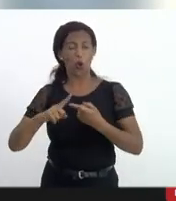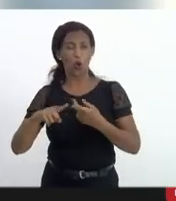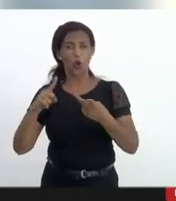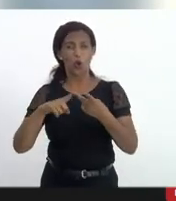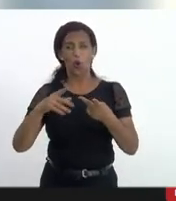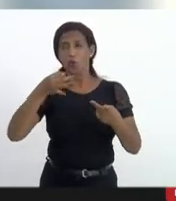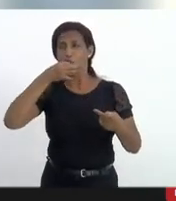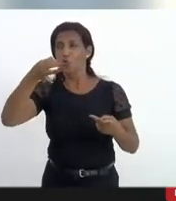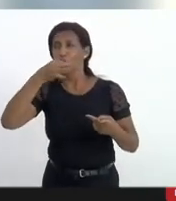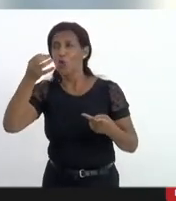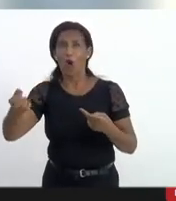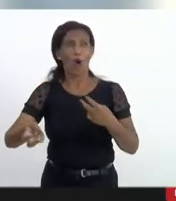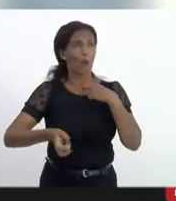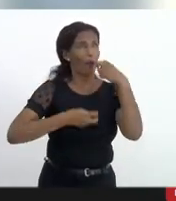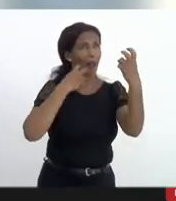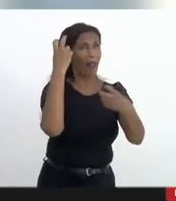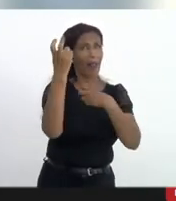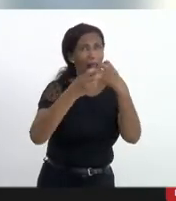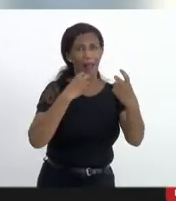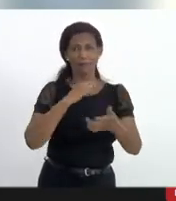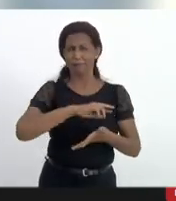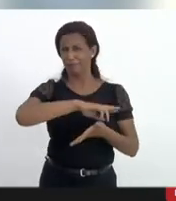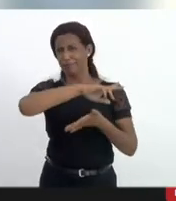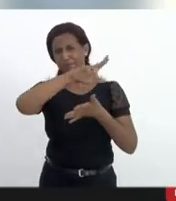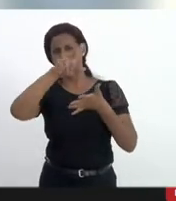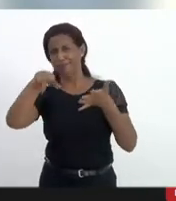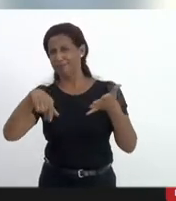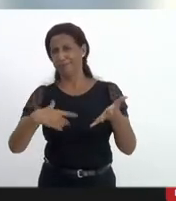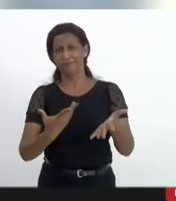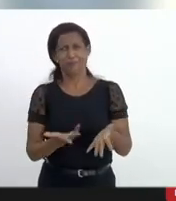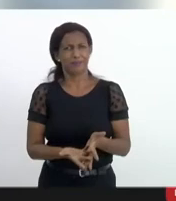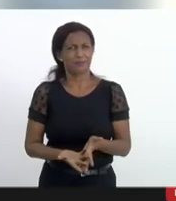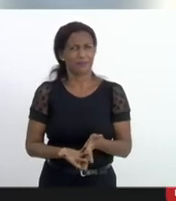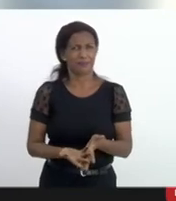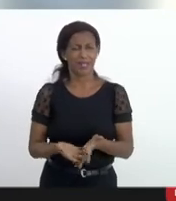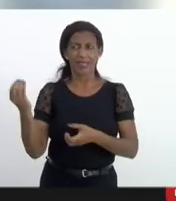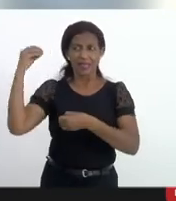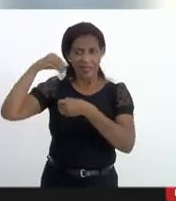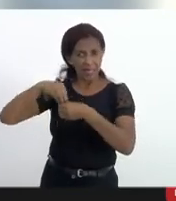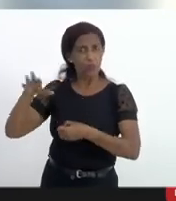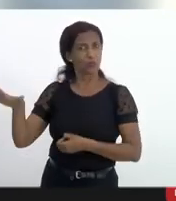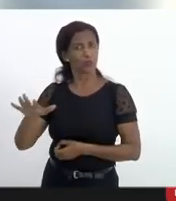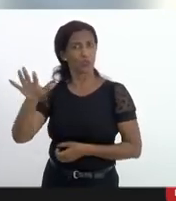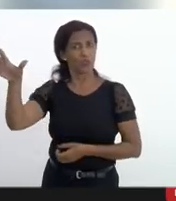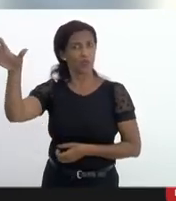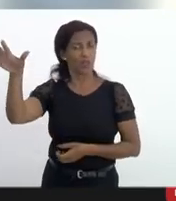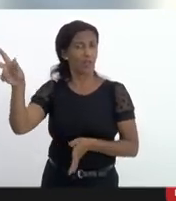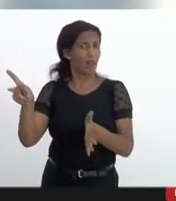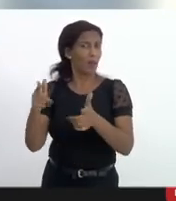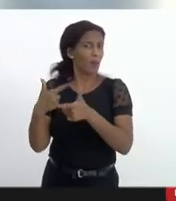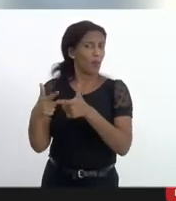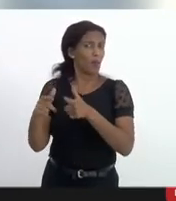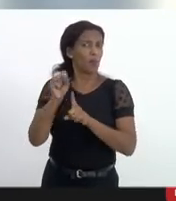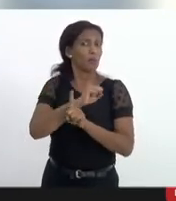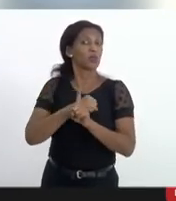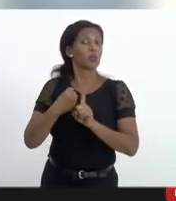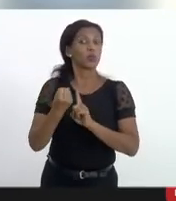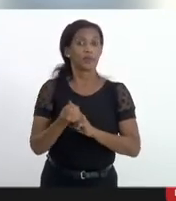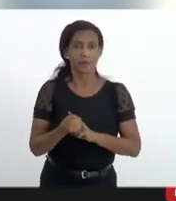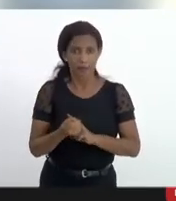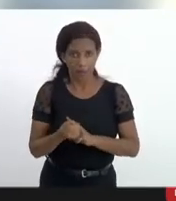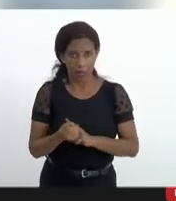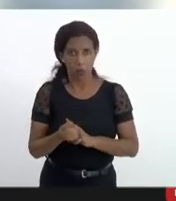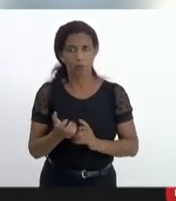forro alto só um alto de demandas assim eminentemente sociais ninguém ah e os